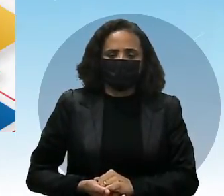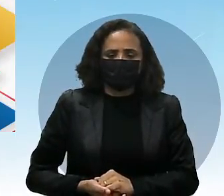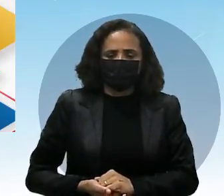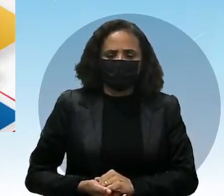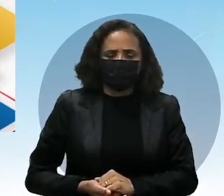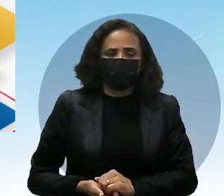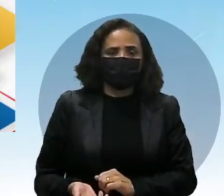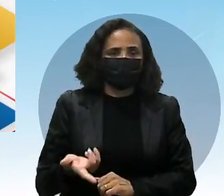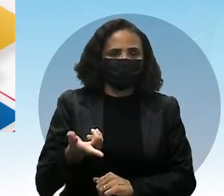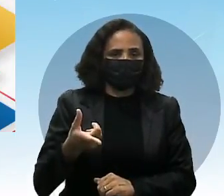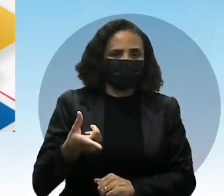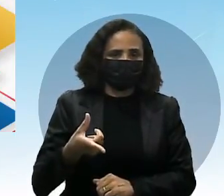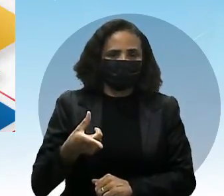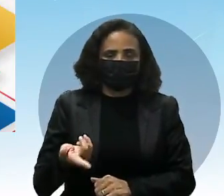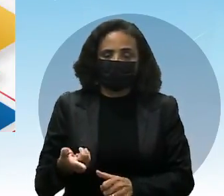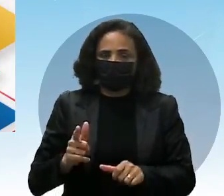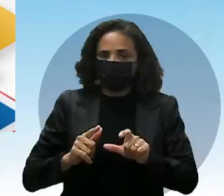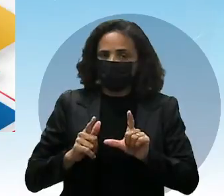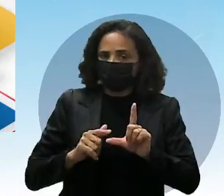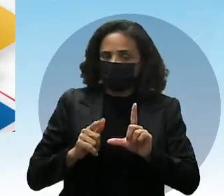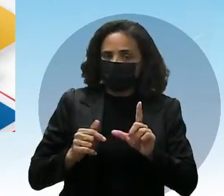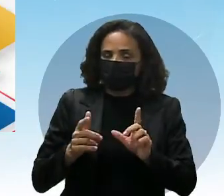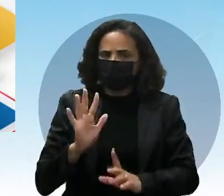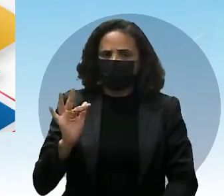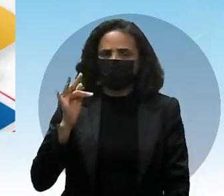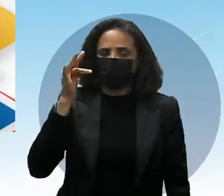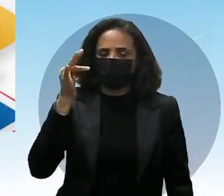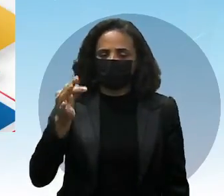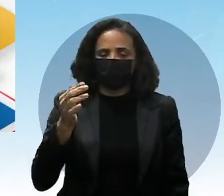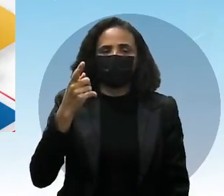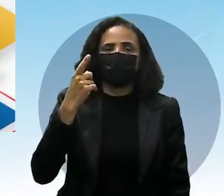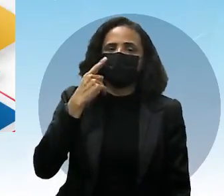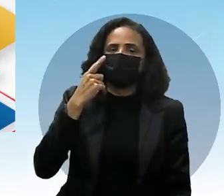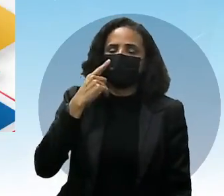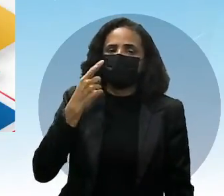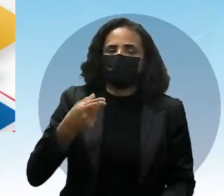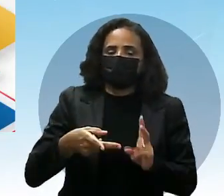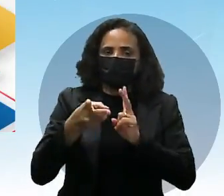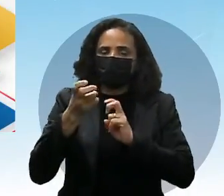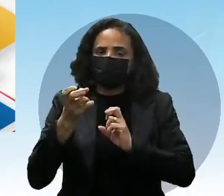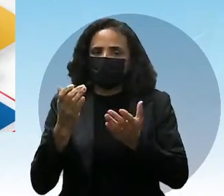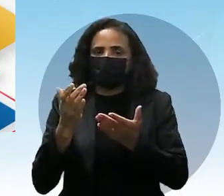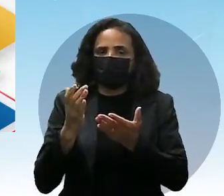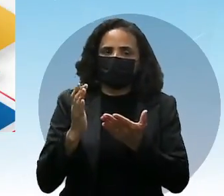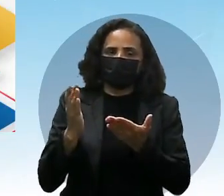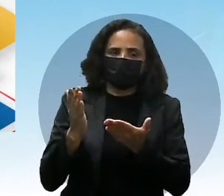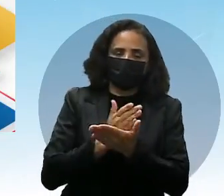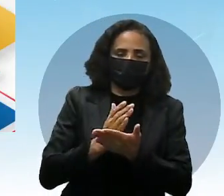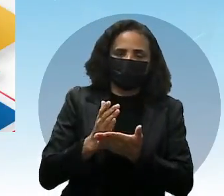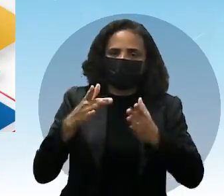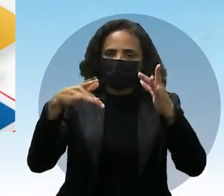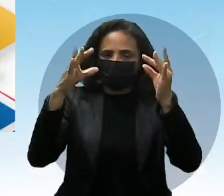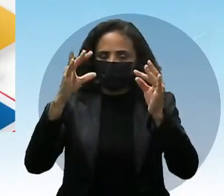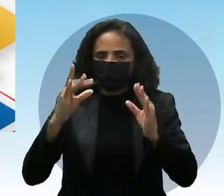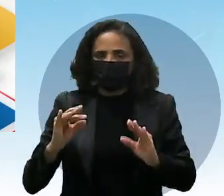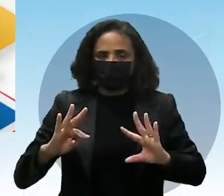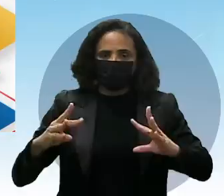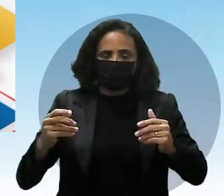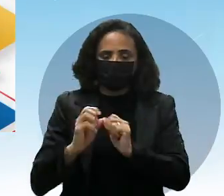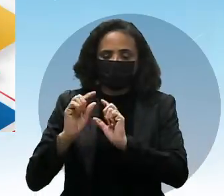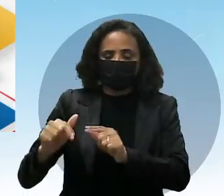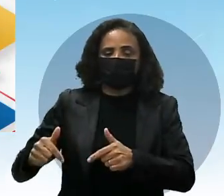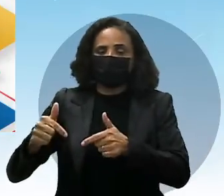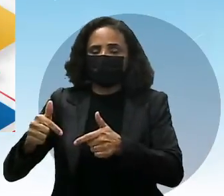também uma condição de futuro. Mas se a gente observar ali, toda a ação acontece no presente.